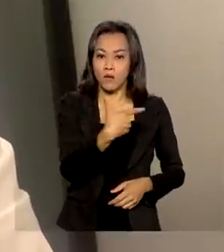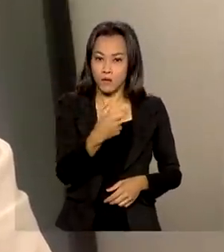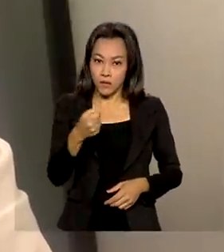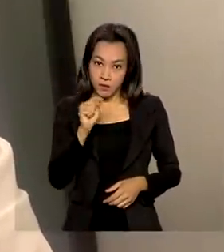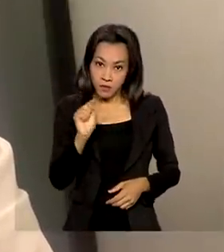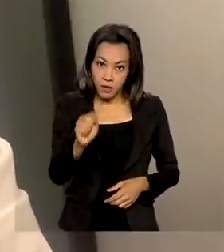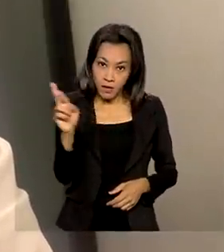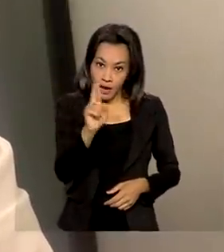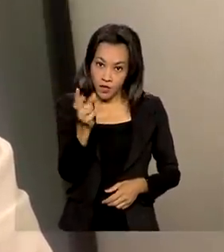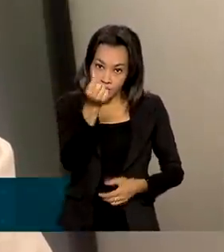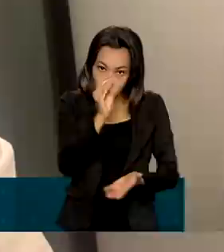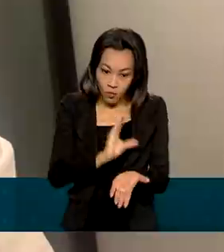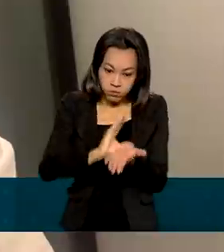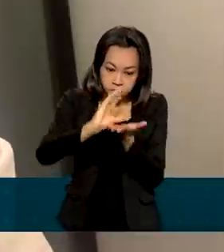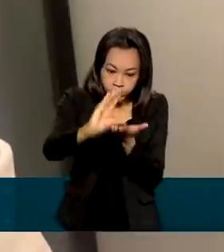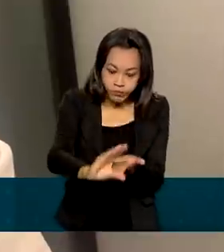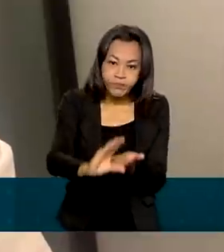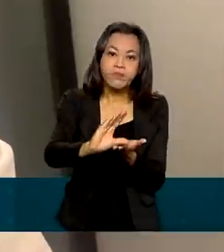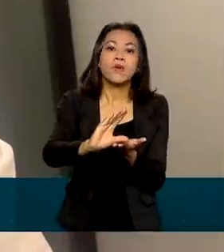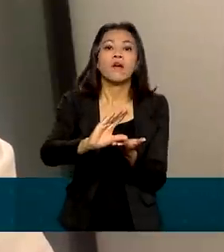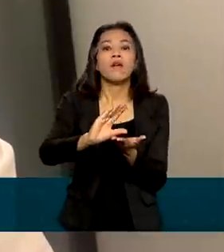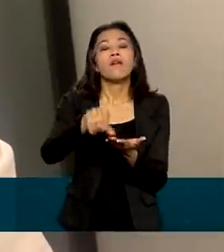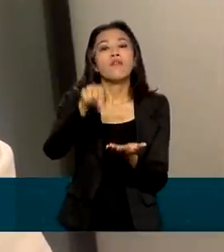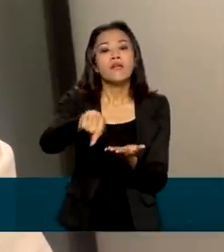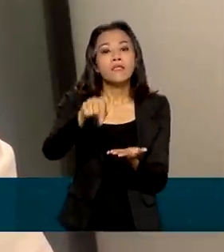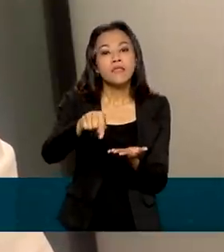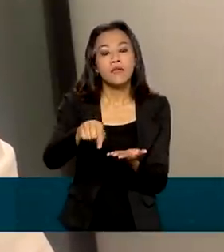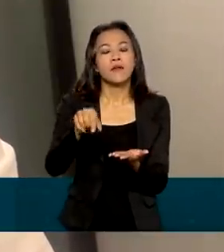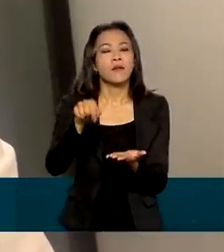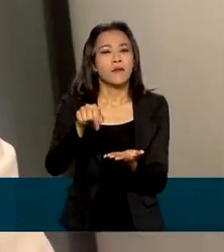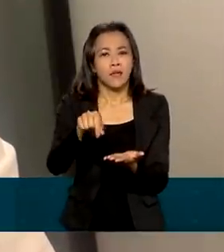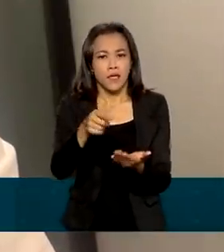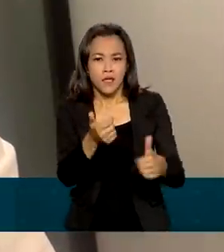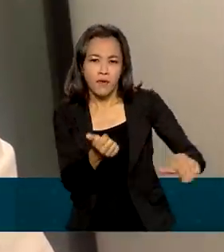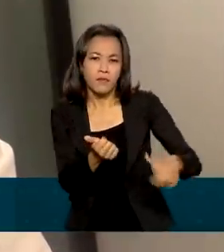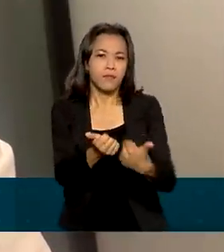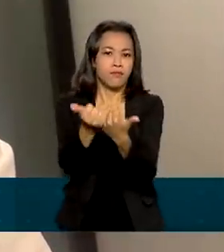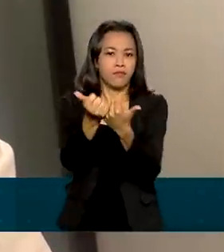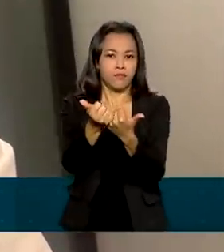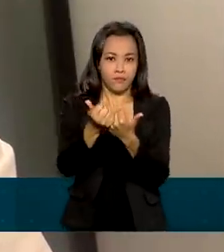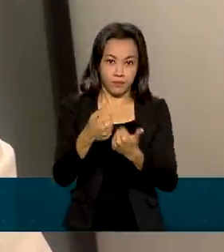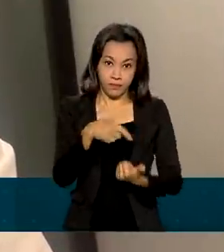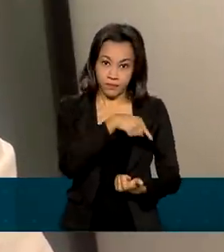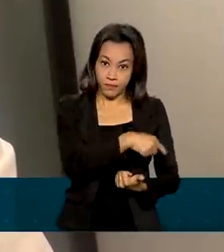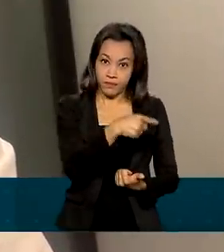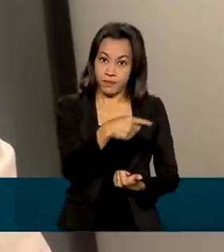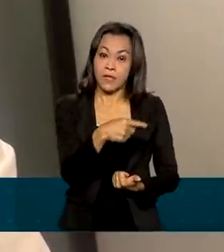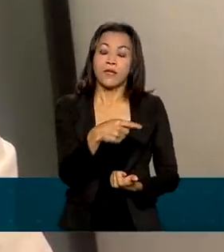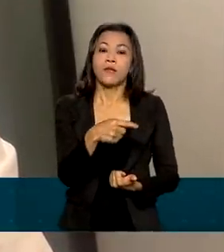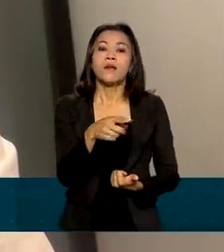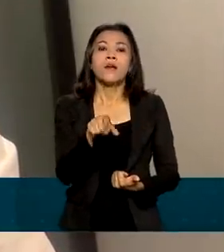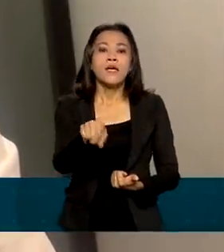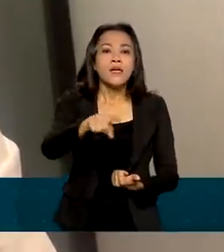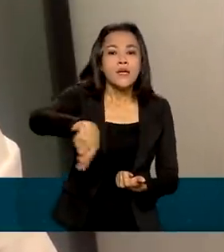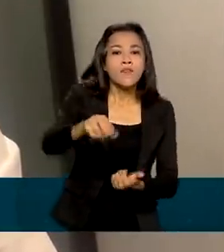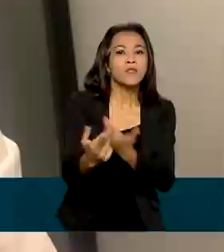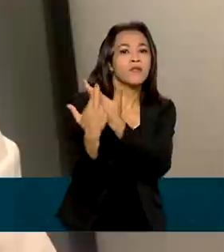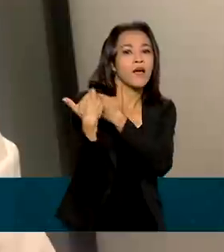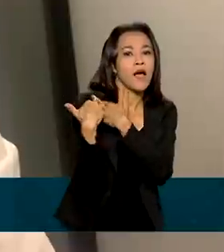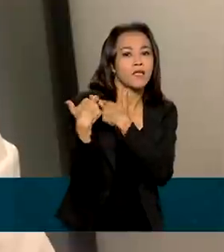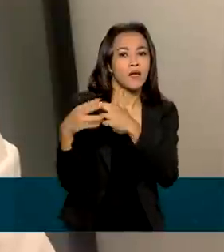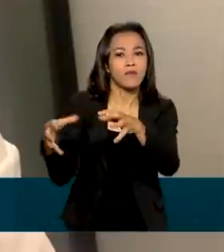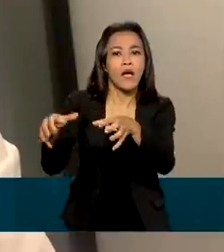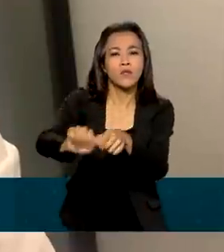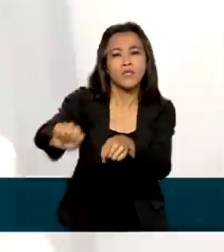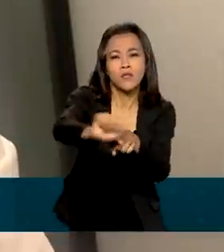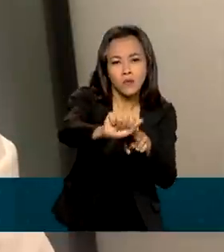distribuição será feita por intermédio de entidades parceiras, como a União BR e a Central Única das Favelas, importantes organizações da